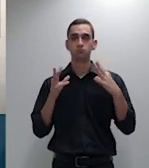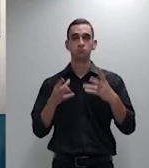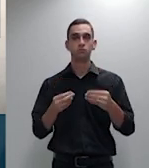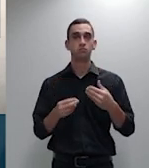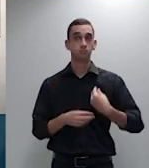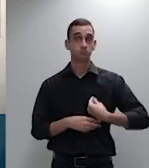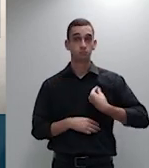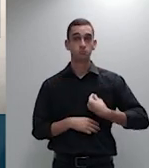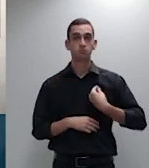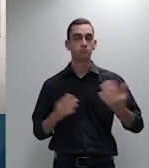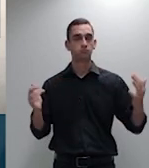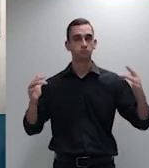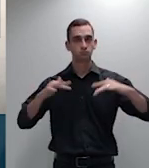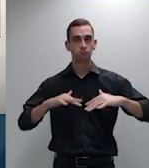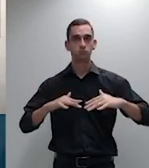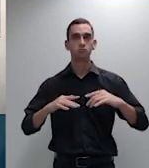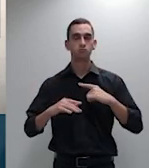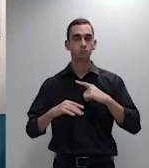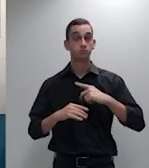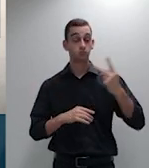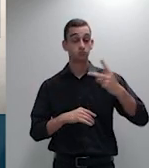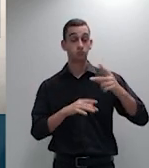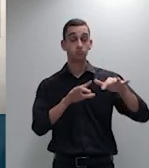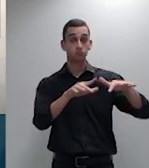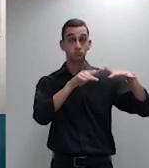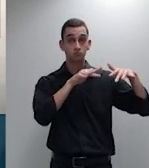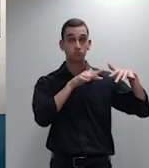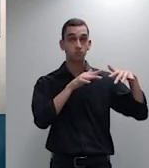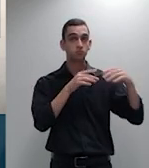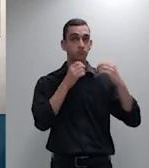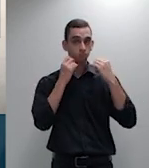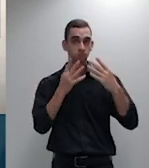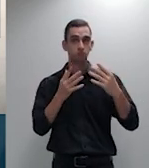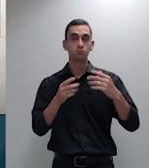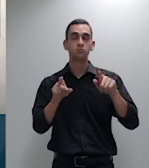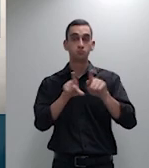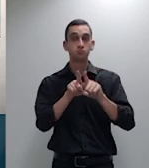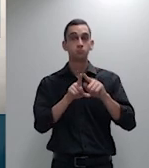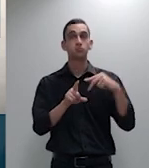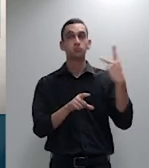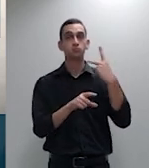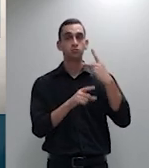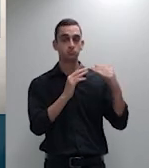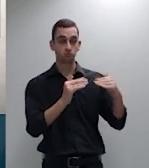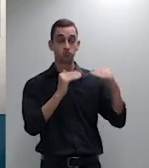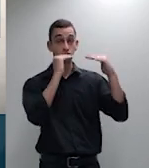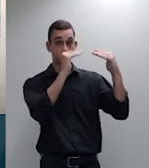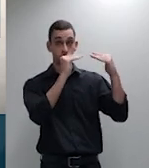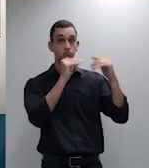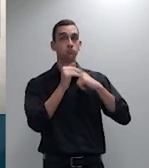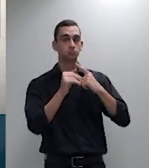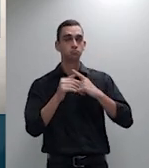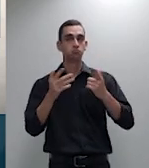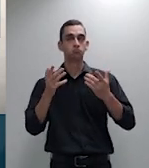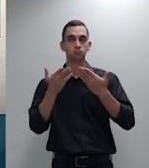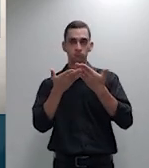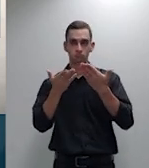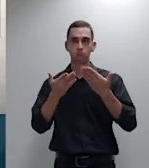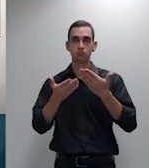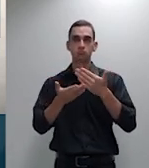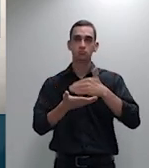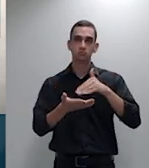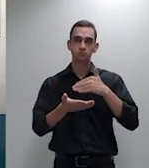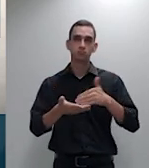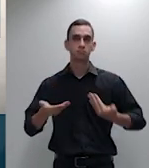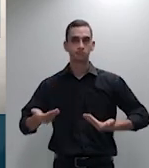nossa segunda sessão, ao senhor procurador que hoje nos acompanha, aos nossos funcionários, a pessoa da doutora Anelisa, e